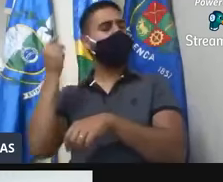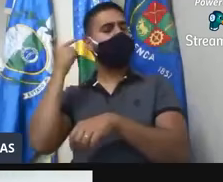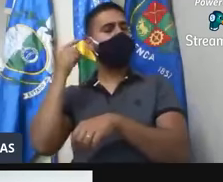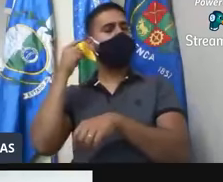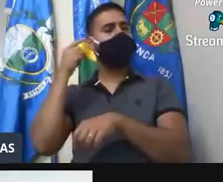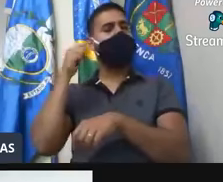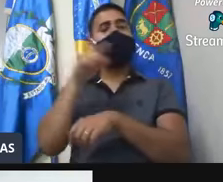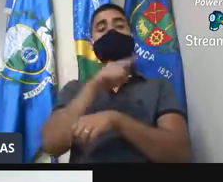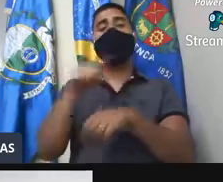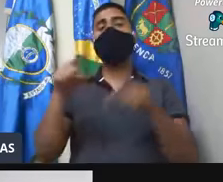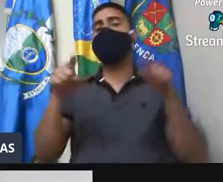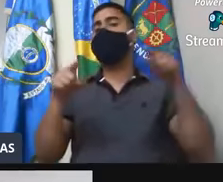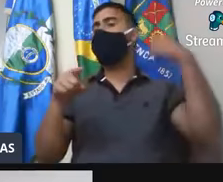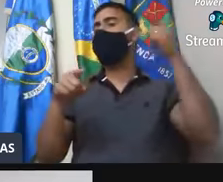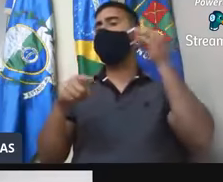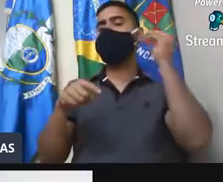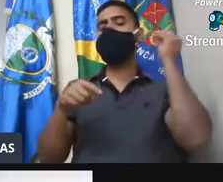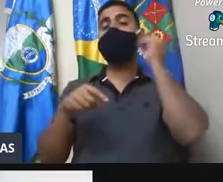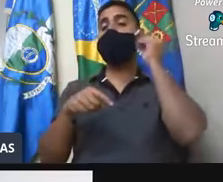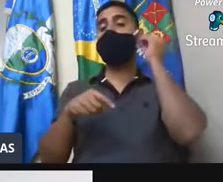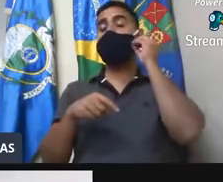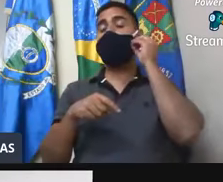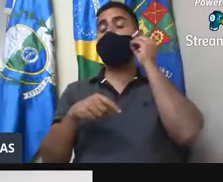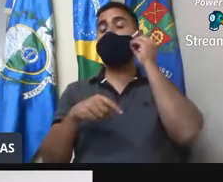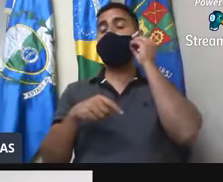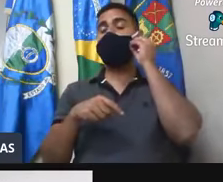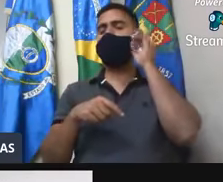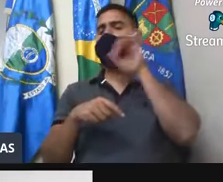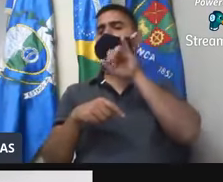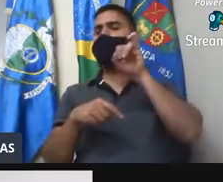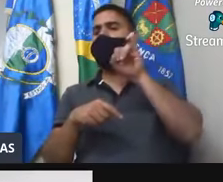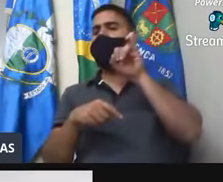para a semana que vem, vamos ver se a gente consegue